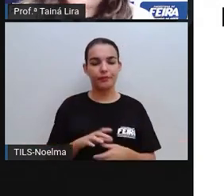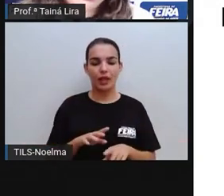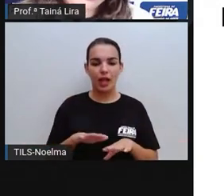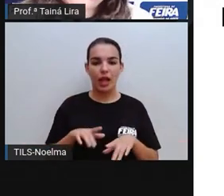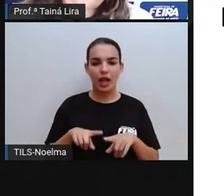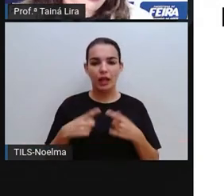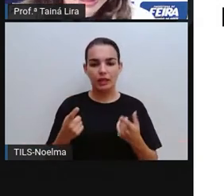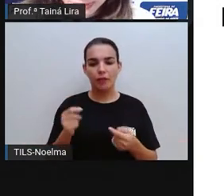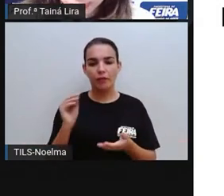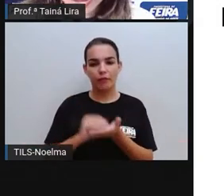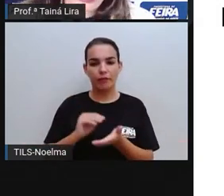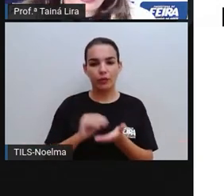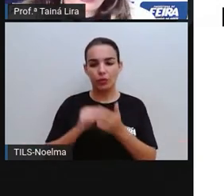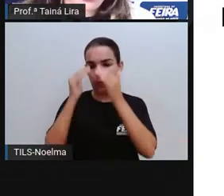não estar ofendendo ninguém, certo?